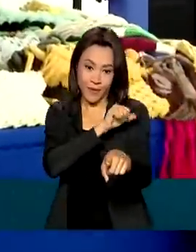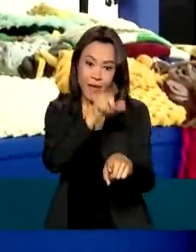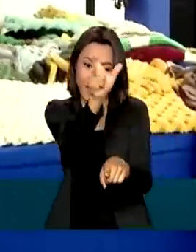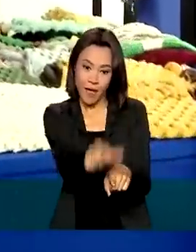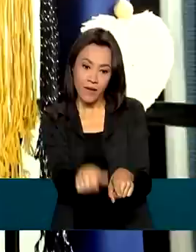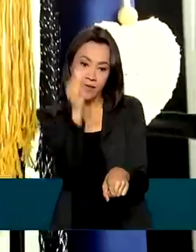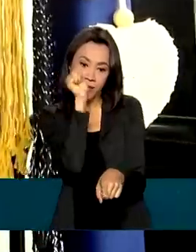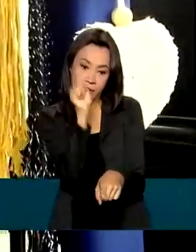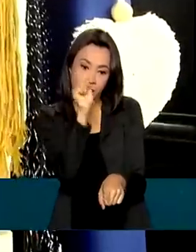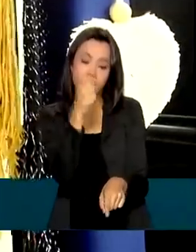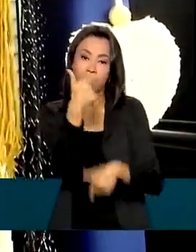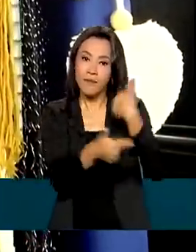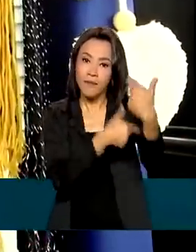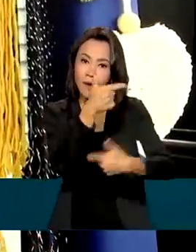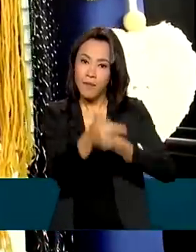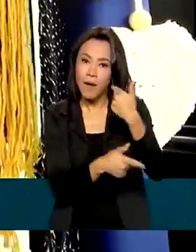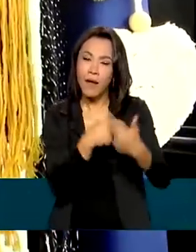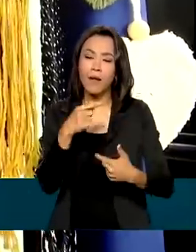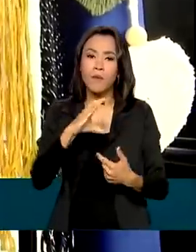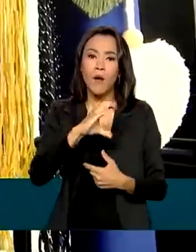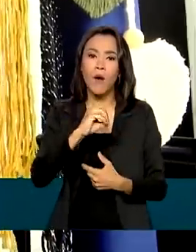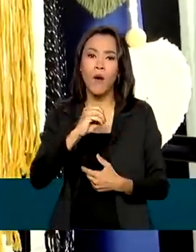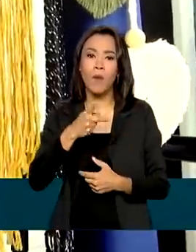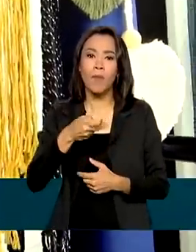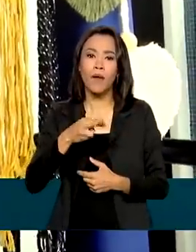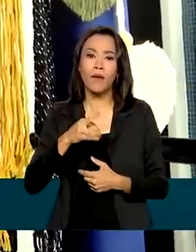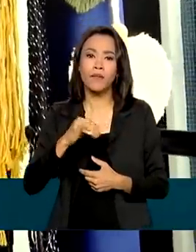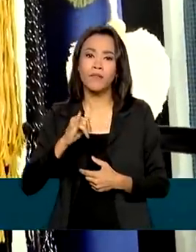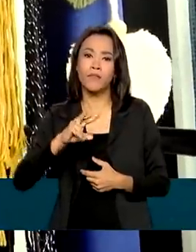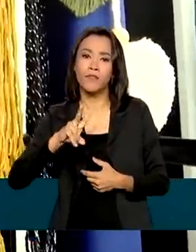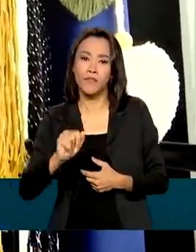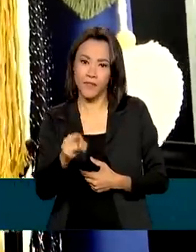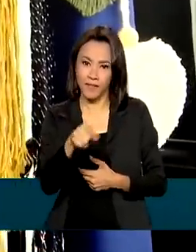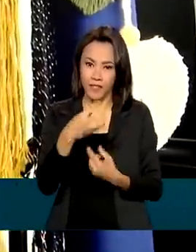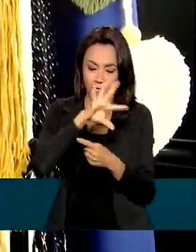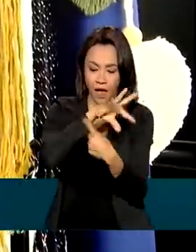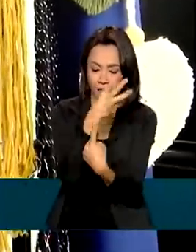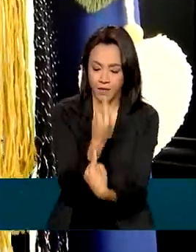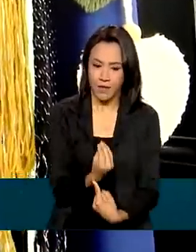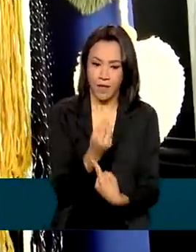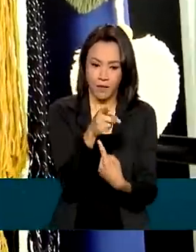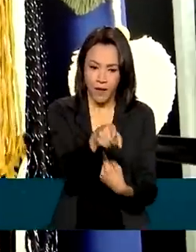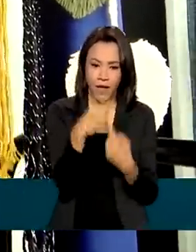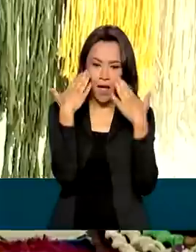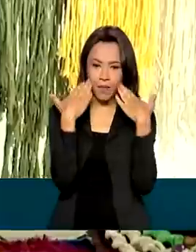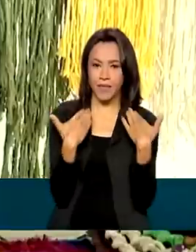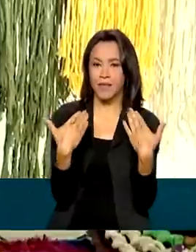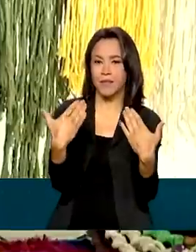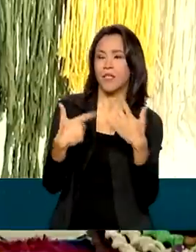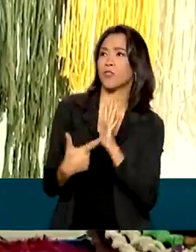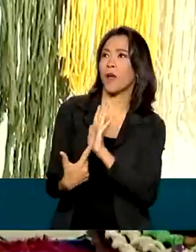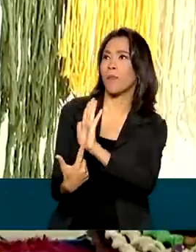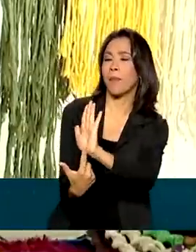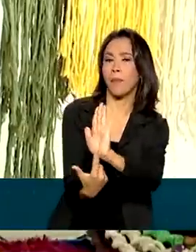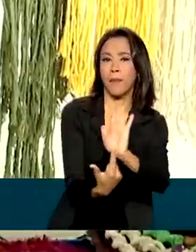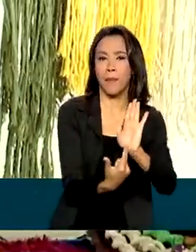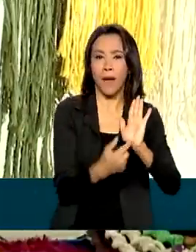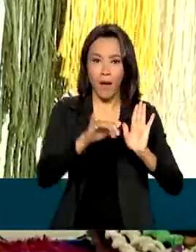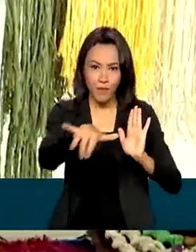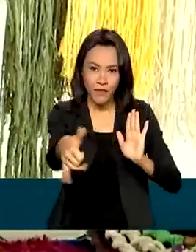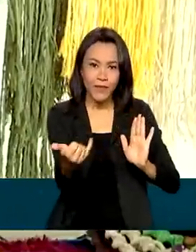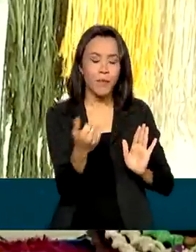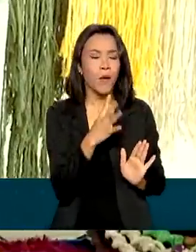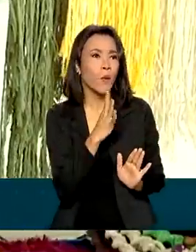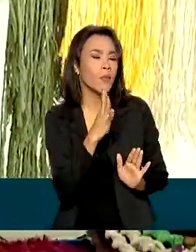Uniarte, uma cooperativa de artesanato. Além de expor as peças durante a passagem da caravana, ela aproveitou para